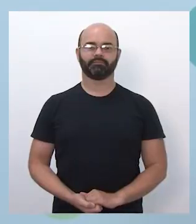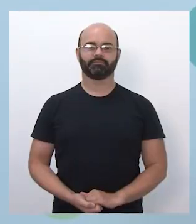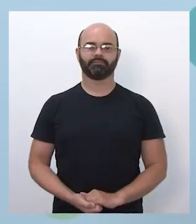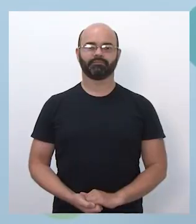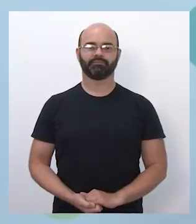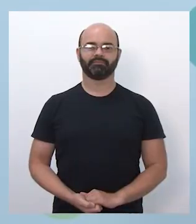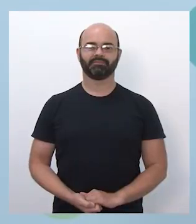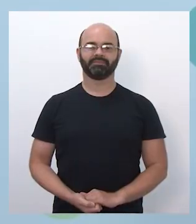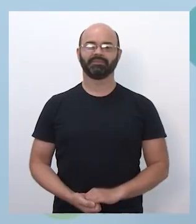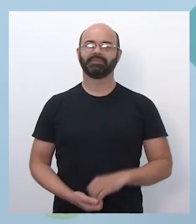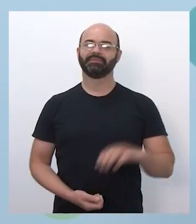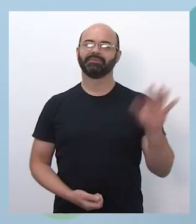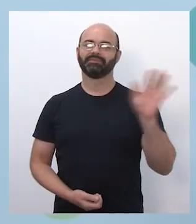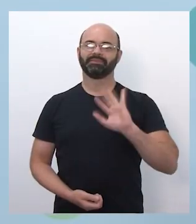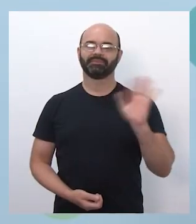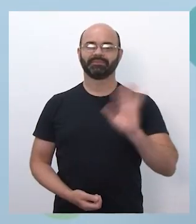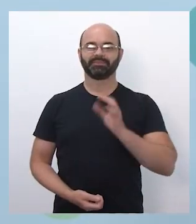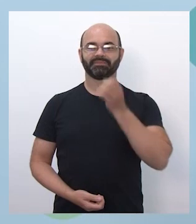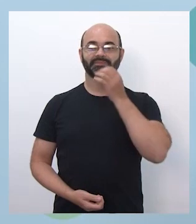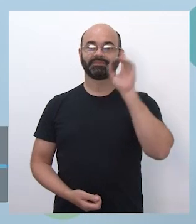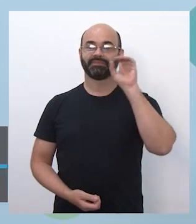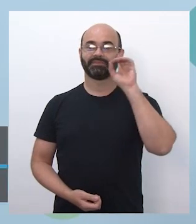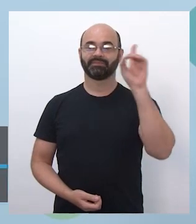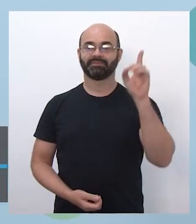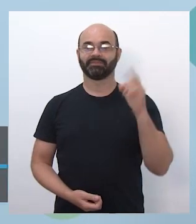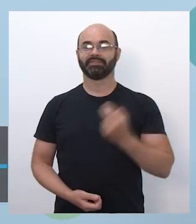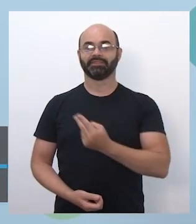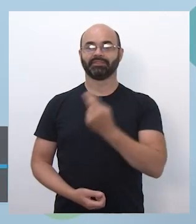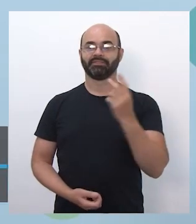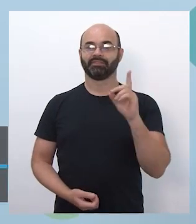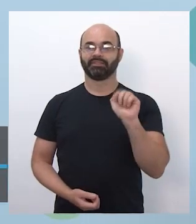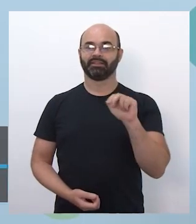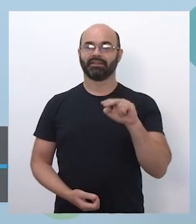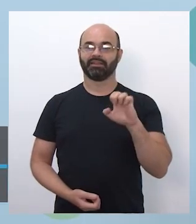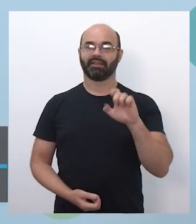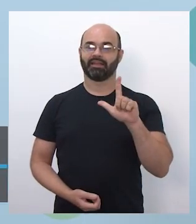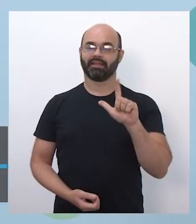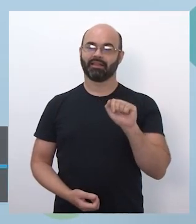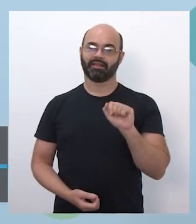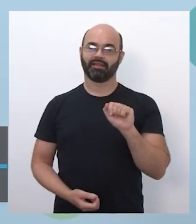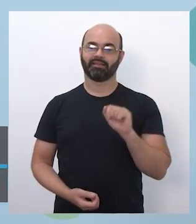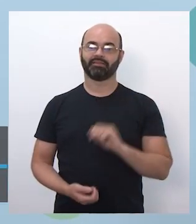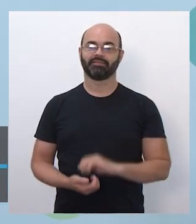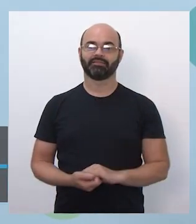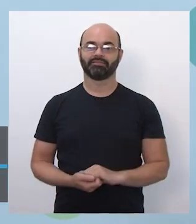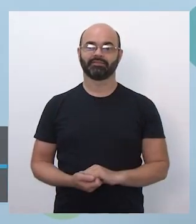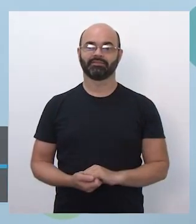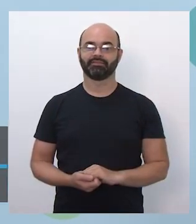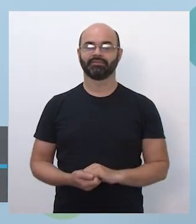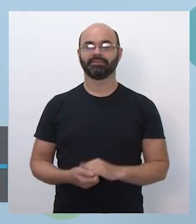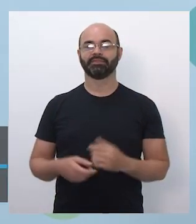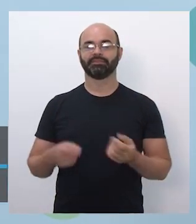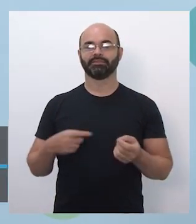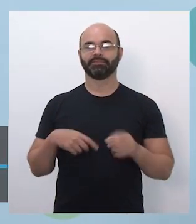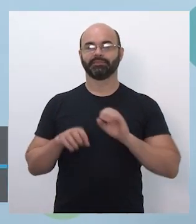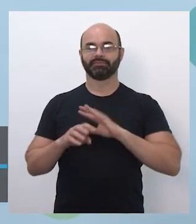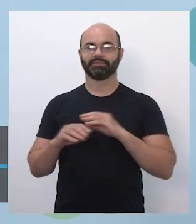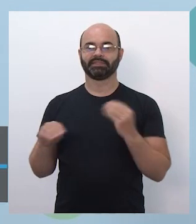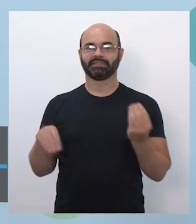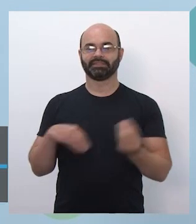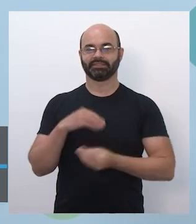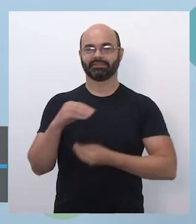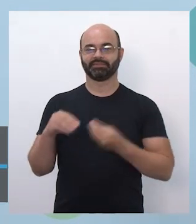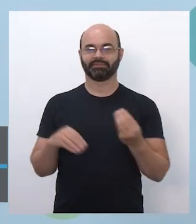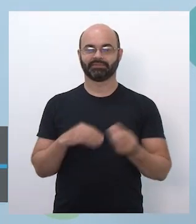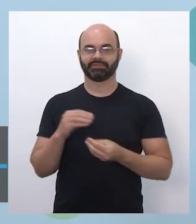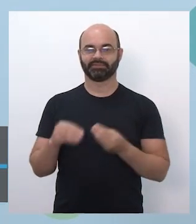Olá, pessoal, bom dia. Eu sou a Daniela, sou gestora de projetos do ensino híbrido desse programa junto com